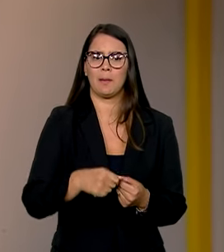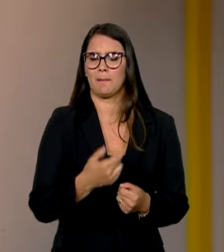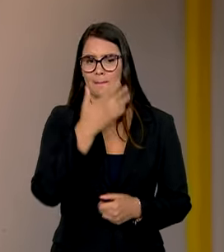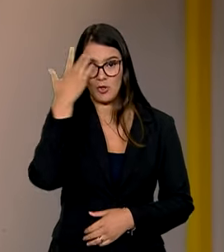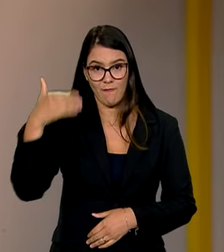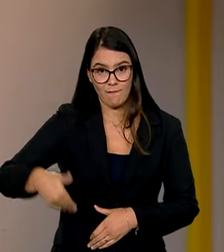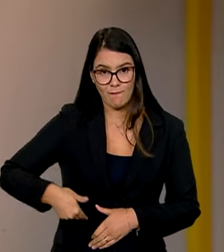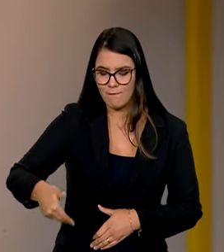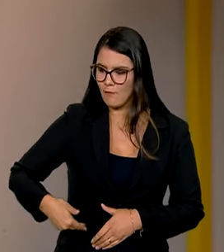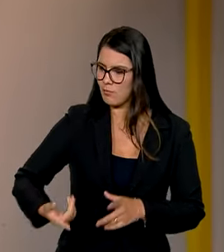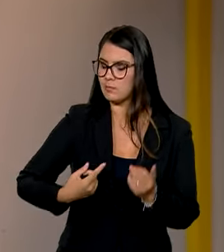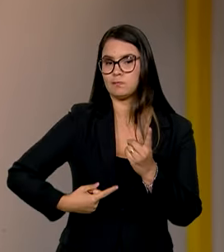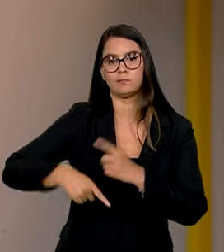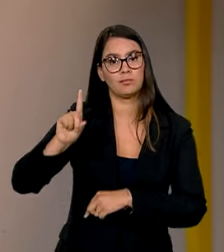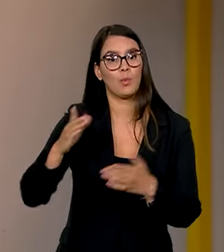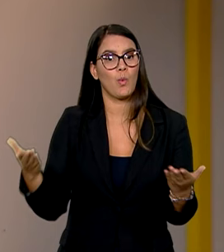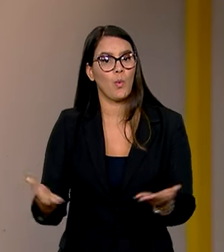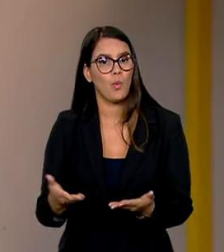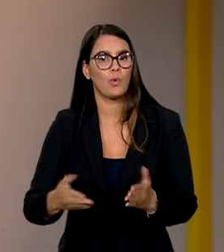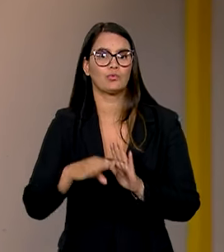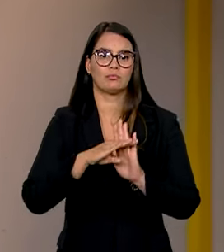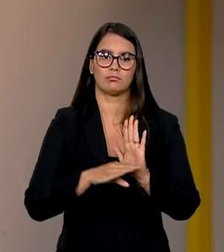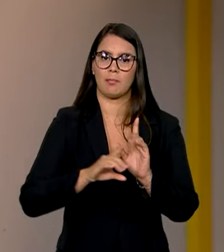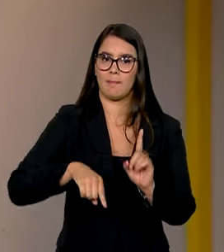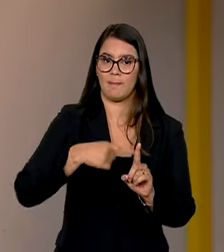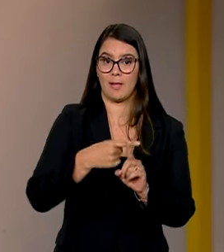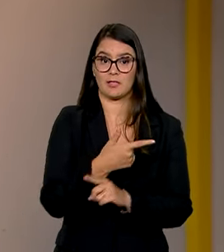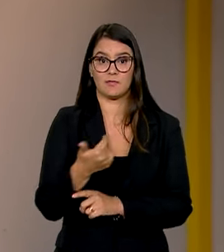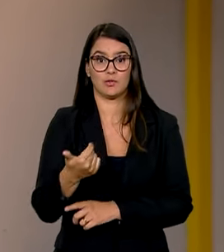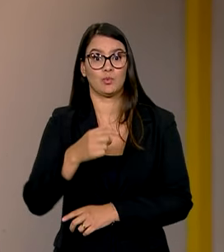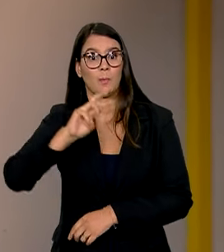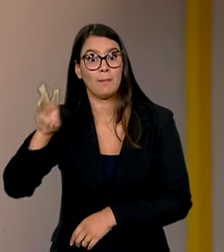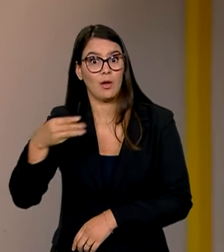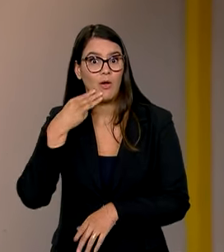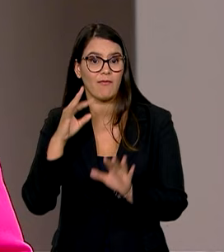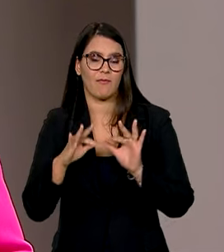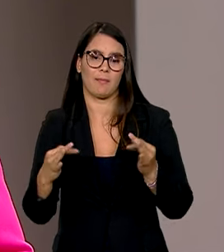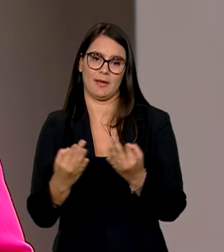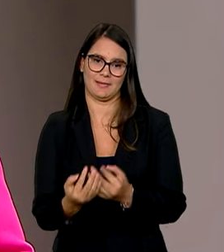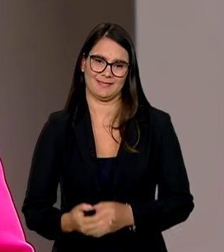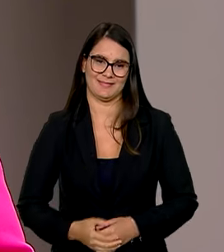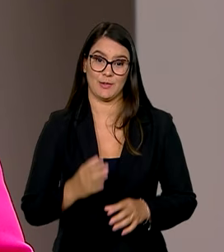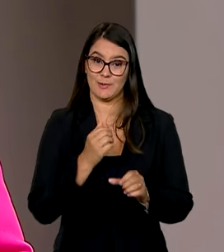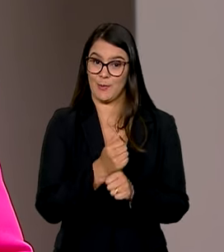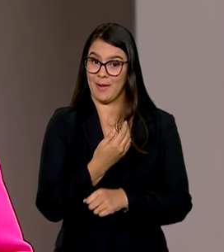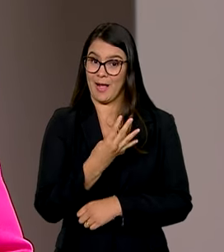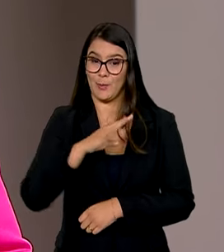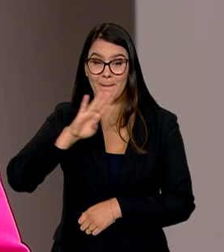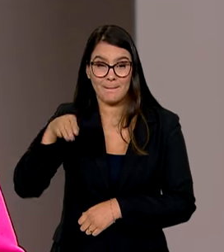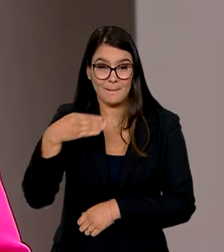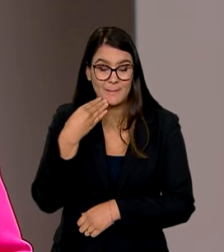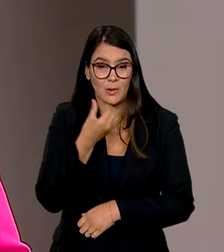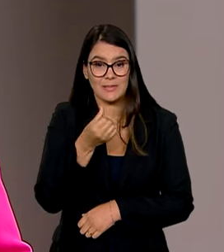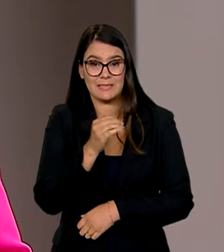pessoas do mapa da fome, atualmente o programa atende mais de 21 milhões de famílias. São 14 bilhões